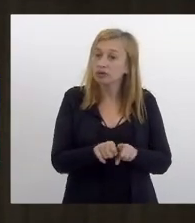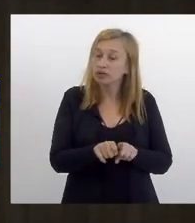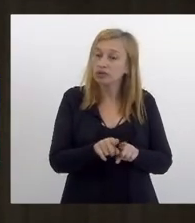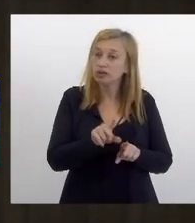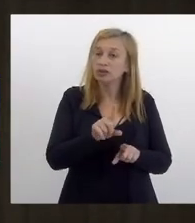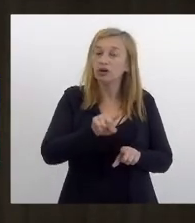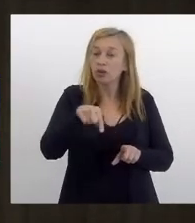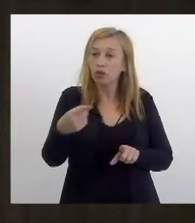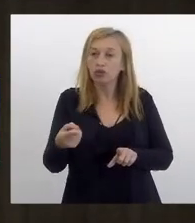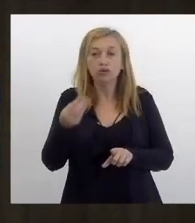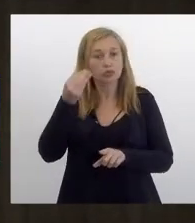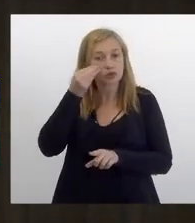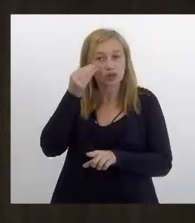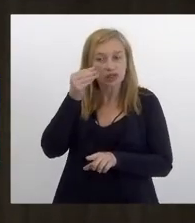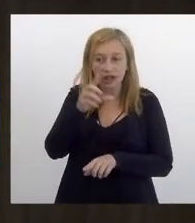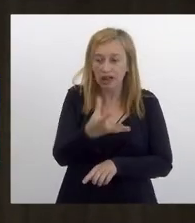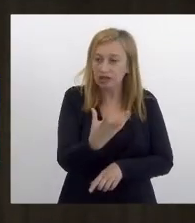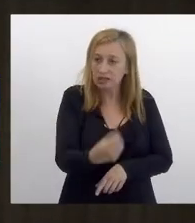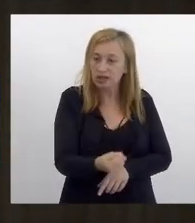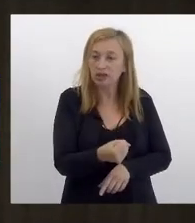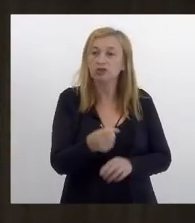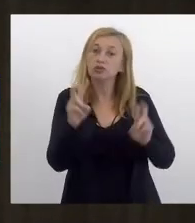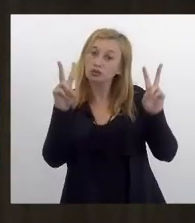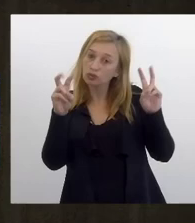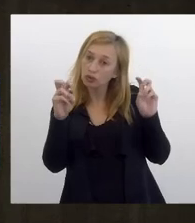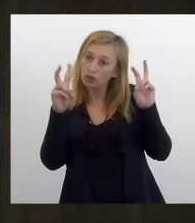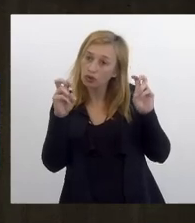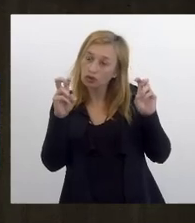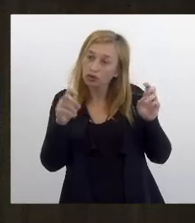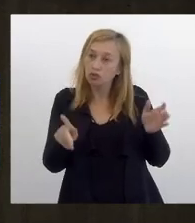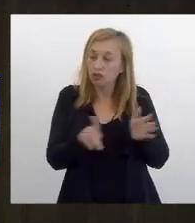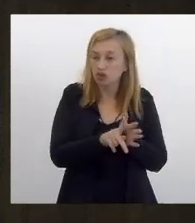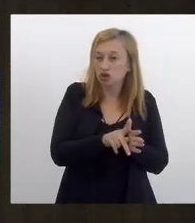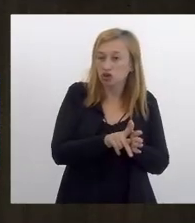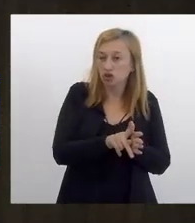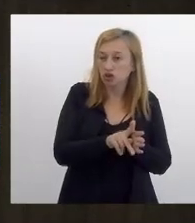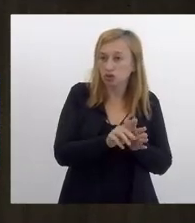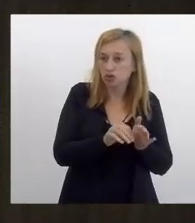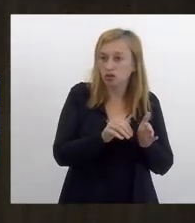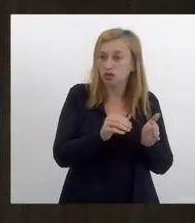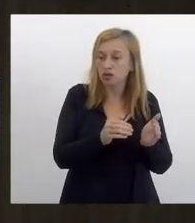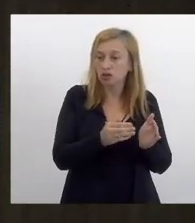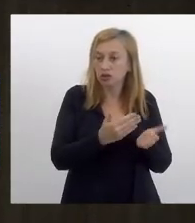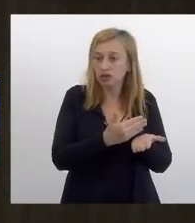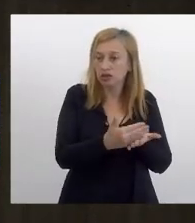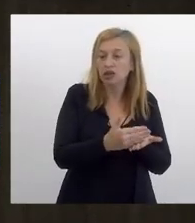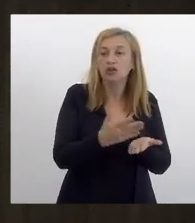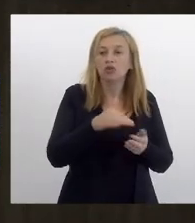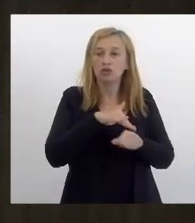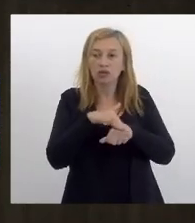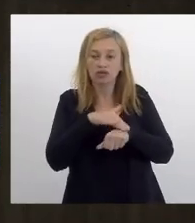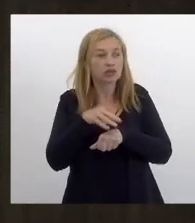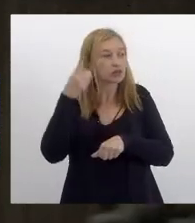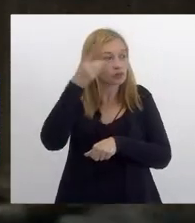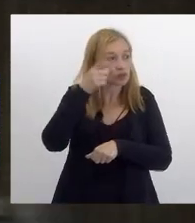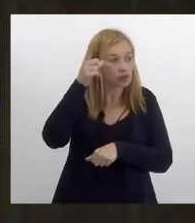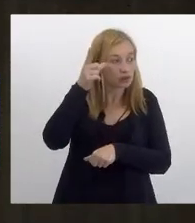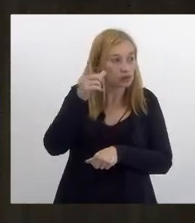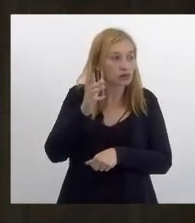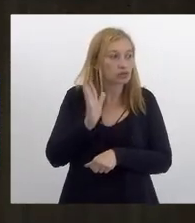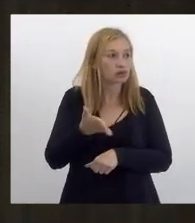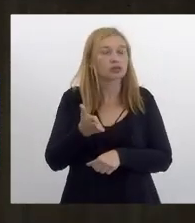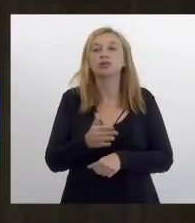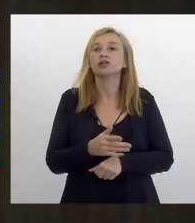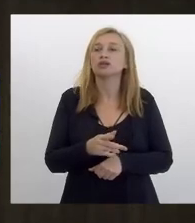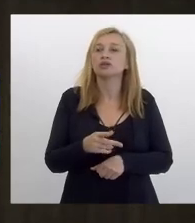oportunidades na questão na questão de um projeto protocolado conversava com a deputada Lucinha ainda há pouco que fique consignado o